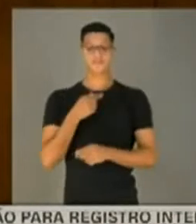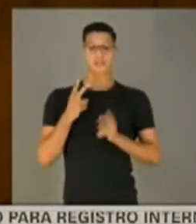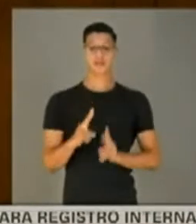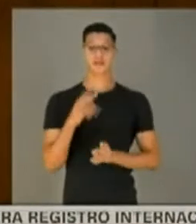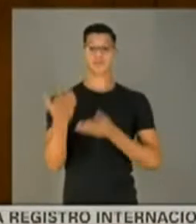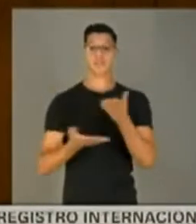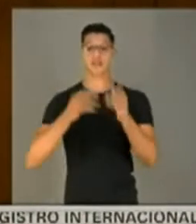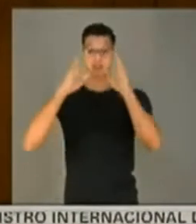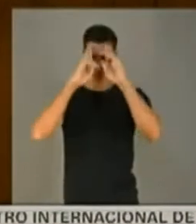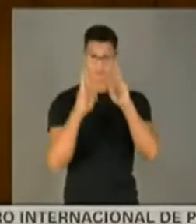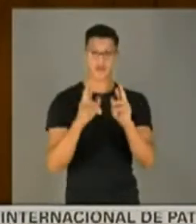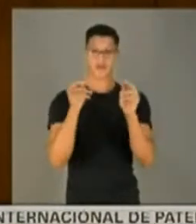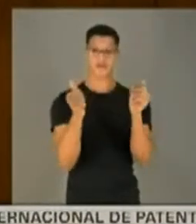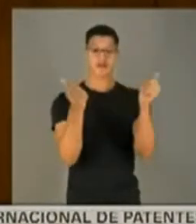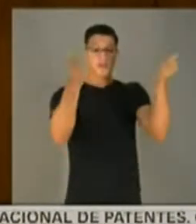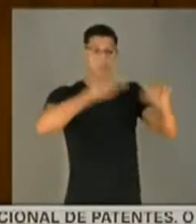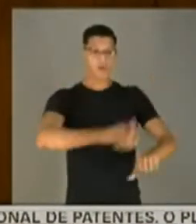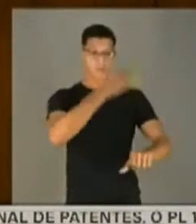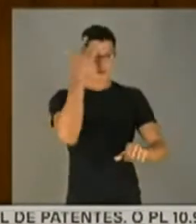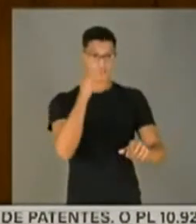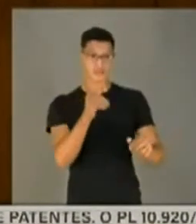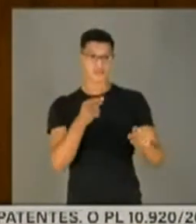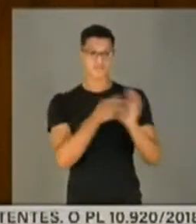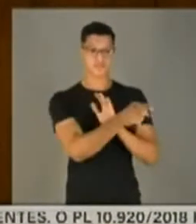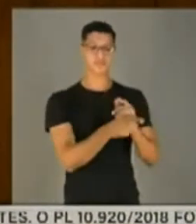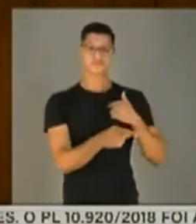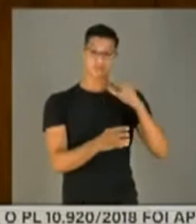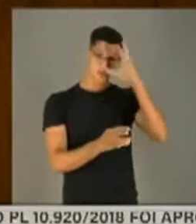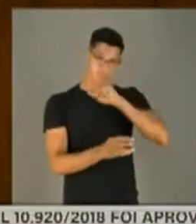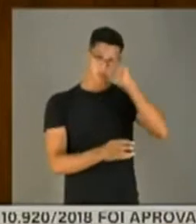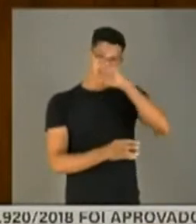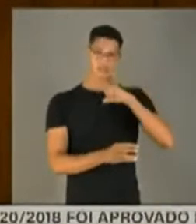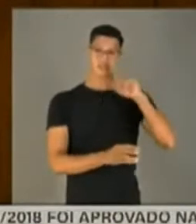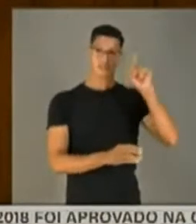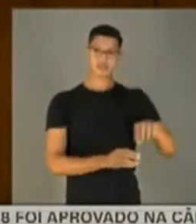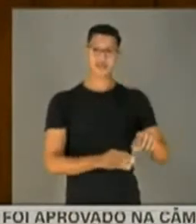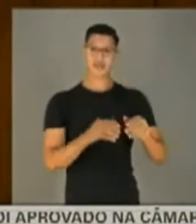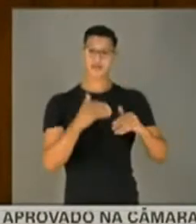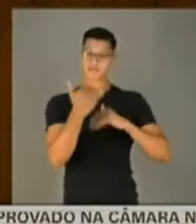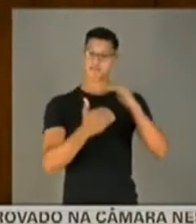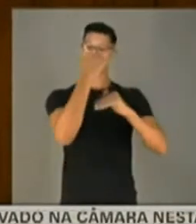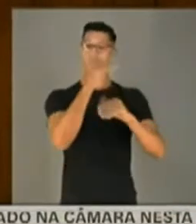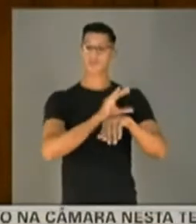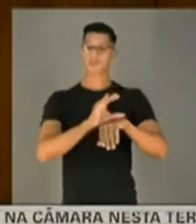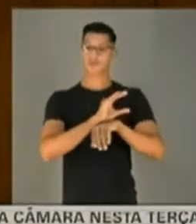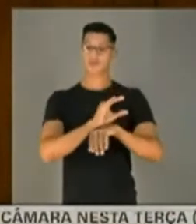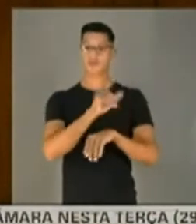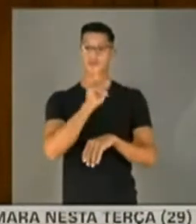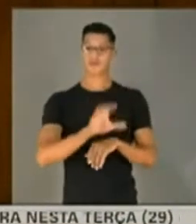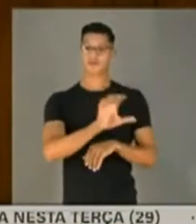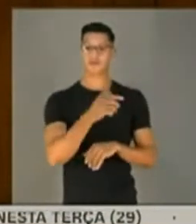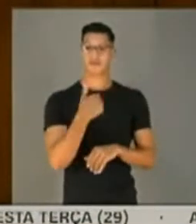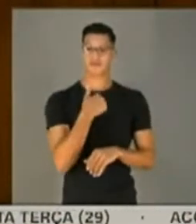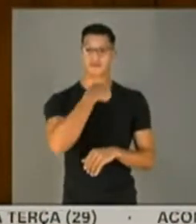tratei com respeito o pior a pessoa que eu estava indiciando, porque eu aprendi que essa é a premissa constitucional. Então, é isso